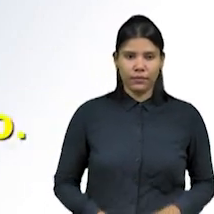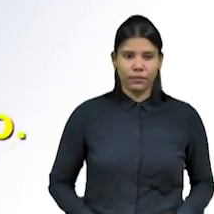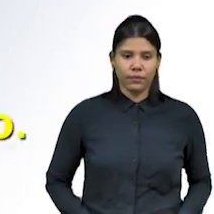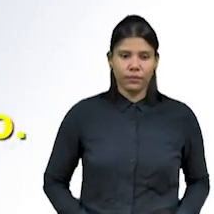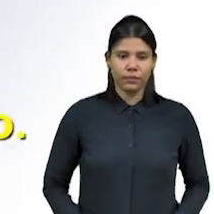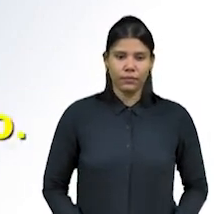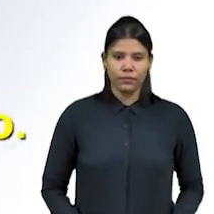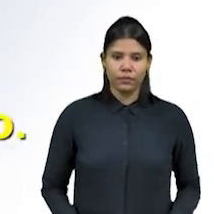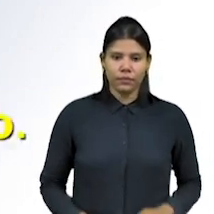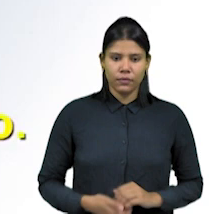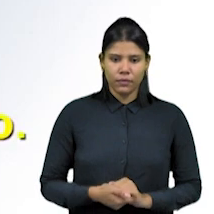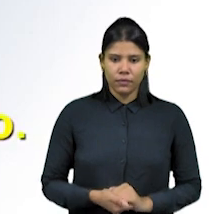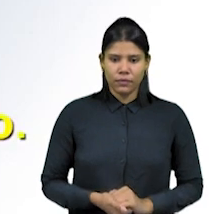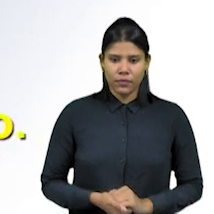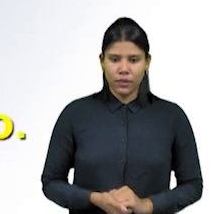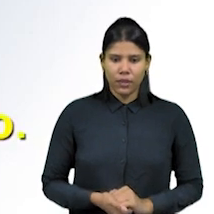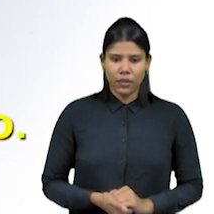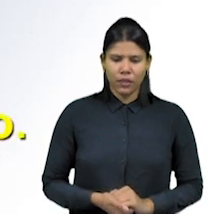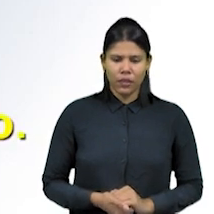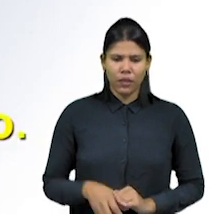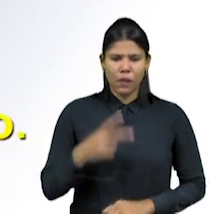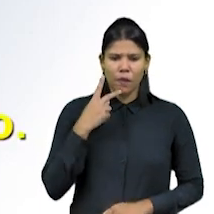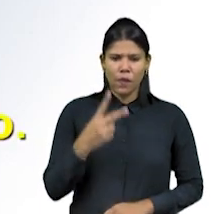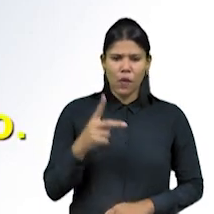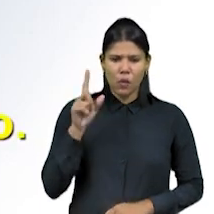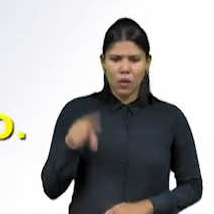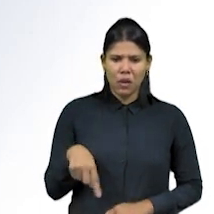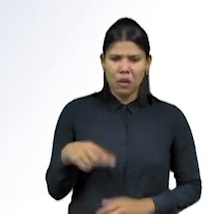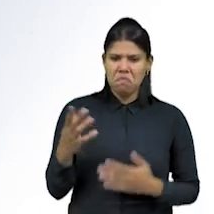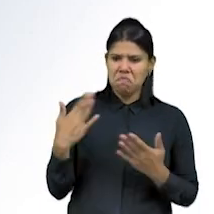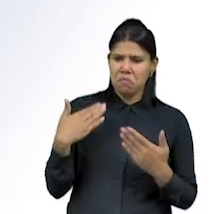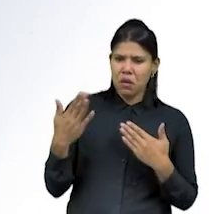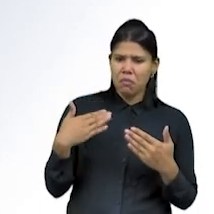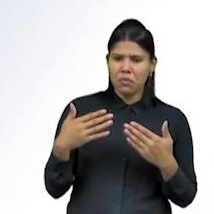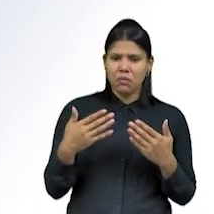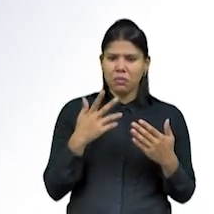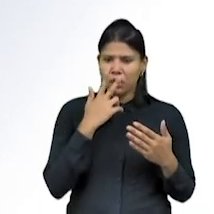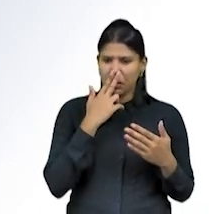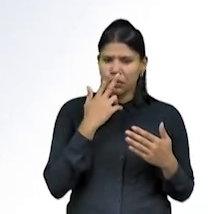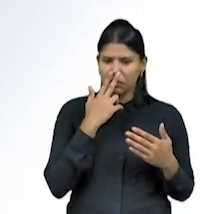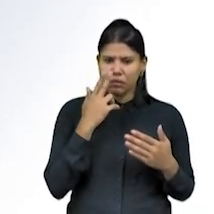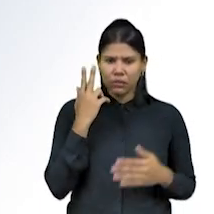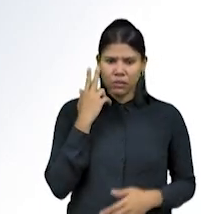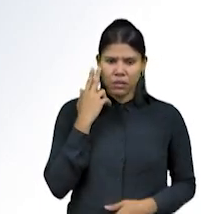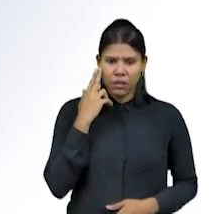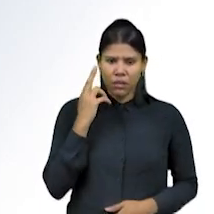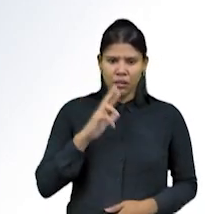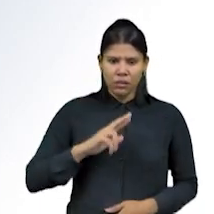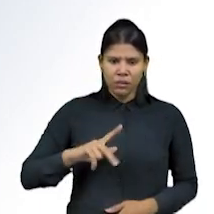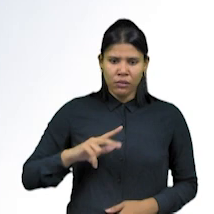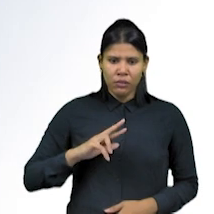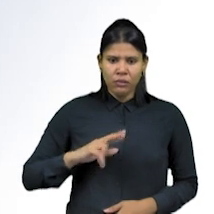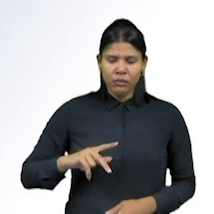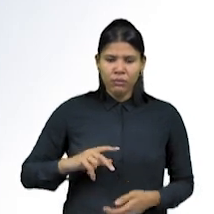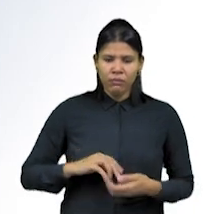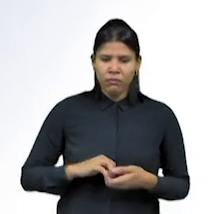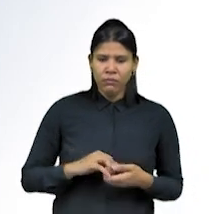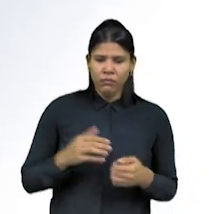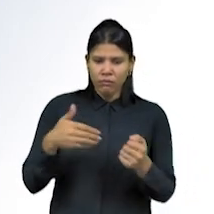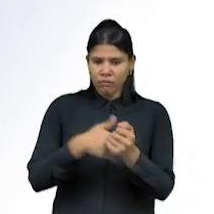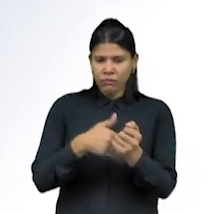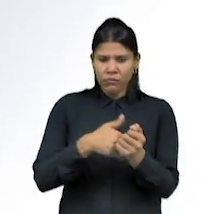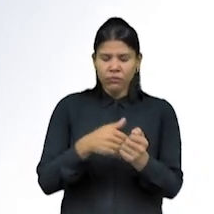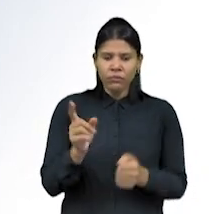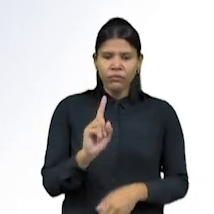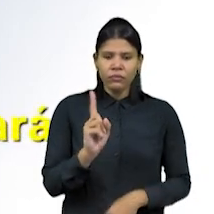Não, ele falou, ele falou, era um papo muito aberto, né? Então, o negócio estava tão normal lá que ele não pediu segredo. Ele falou